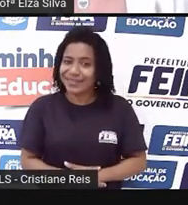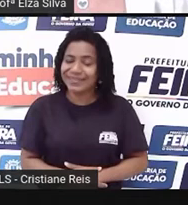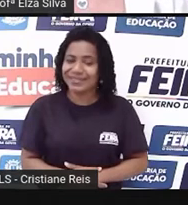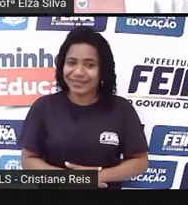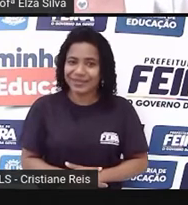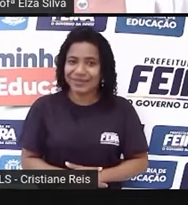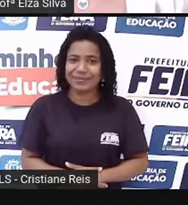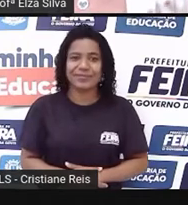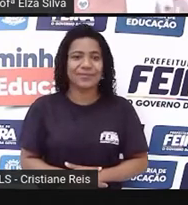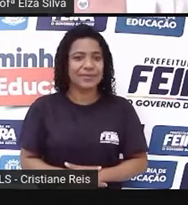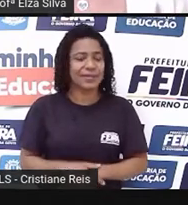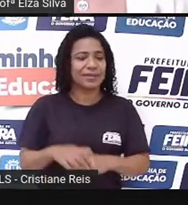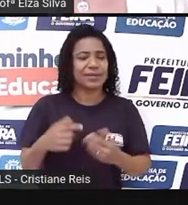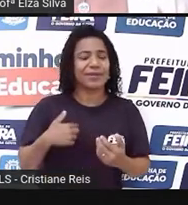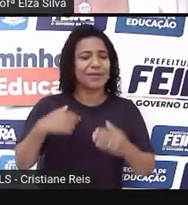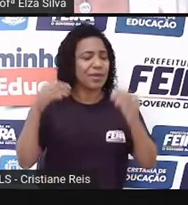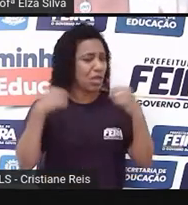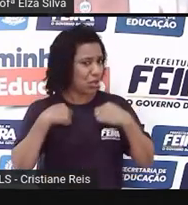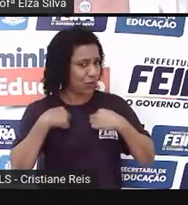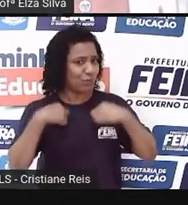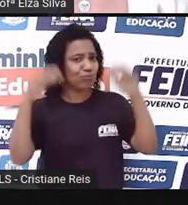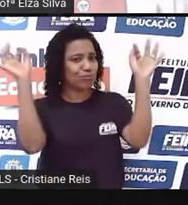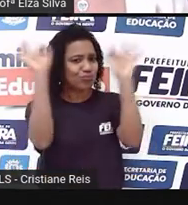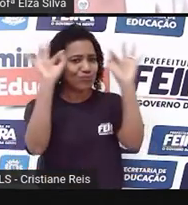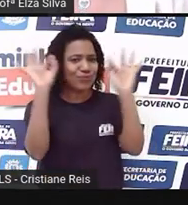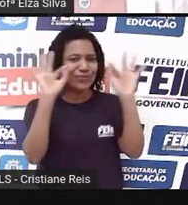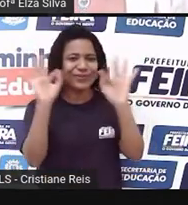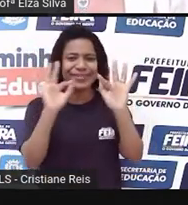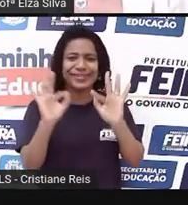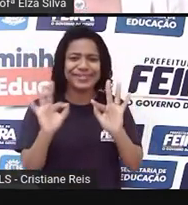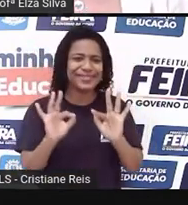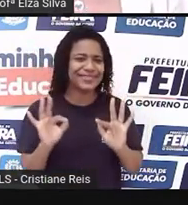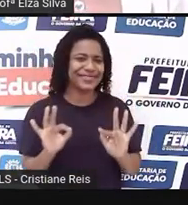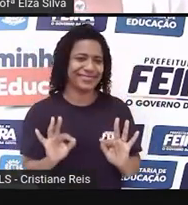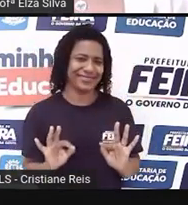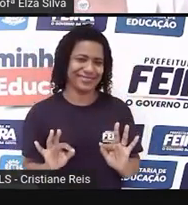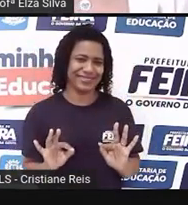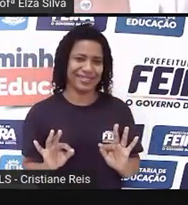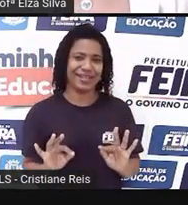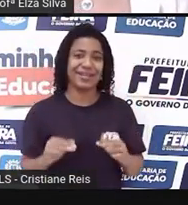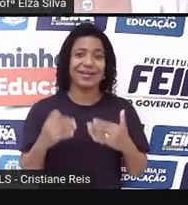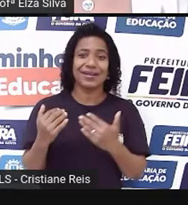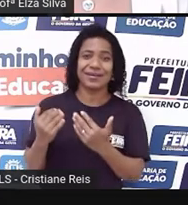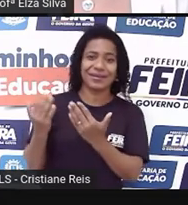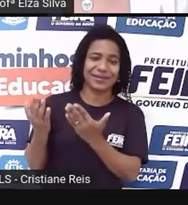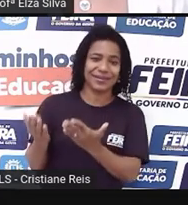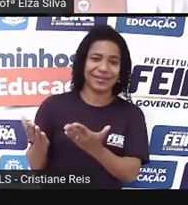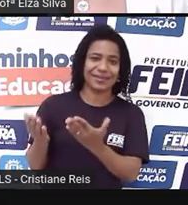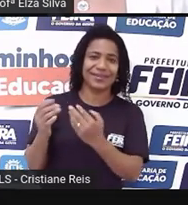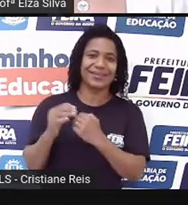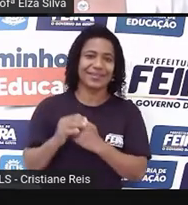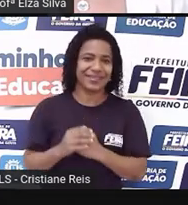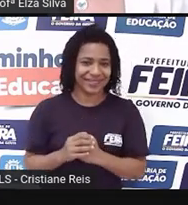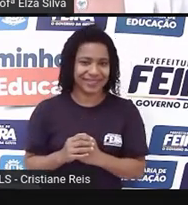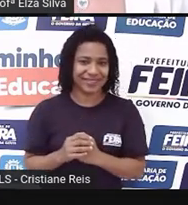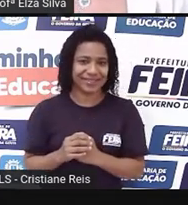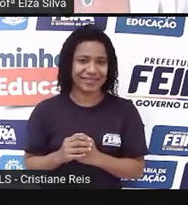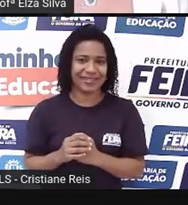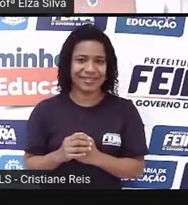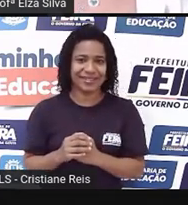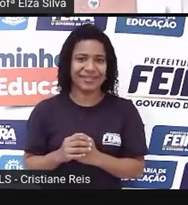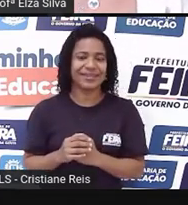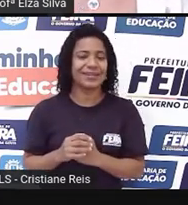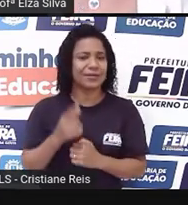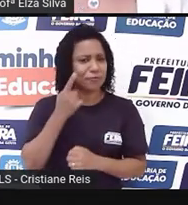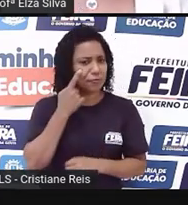E ela diz que está muito feliz porque Ellen será a quipo. Eu não sei se